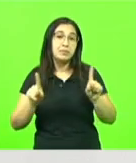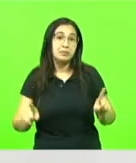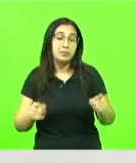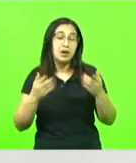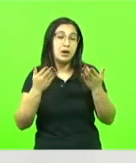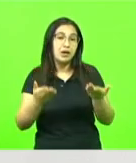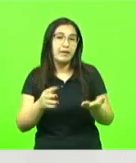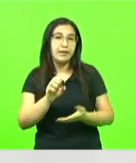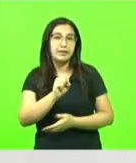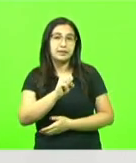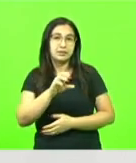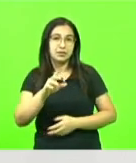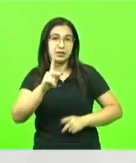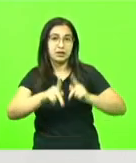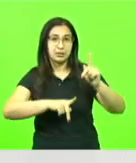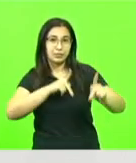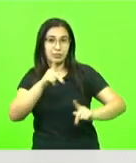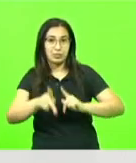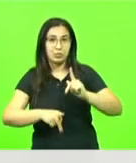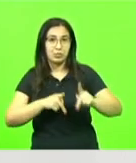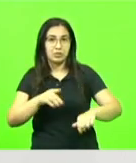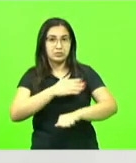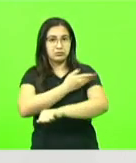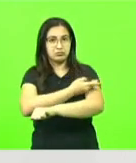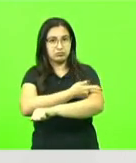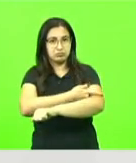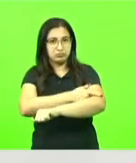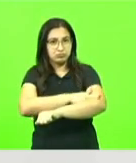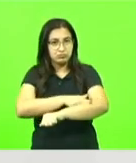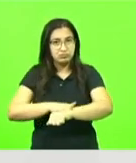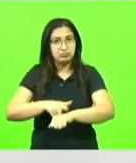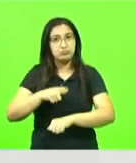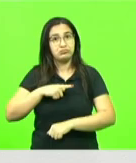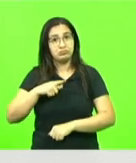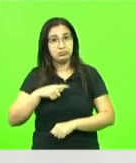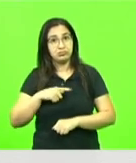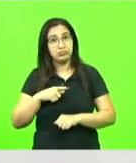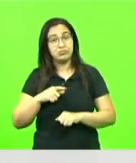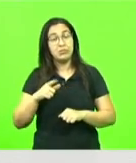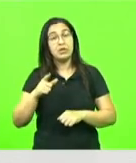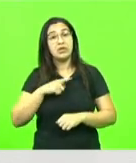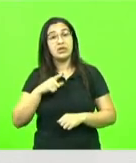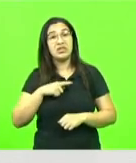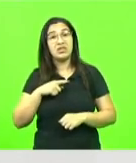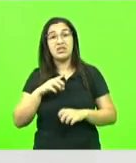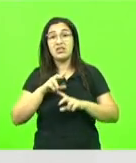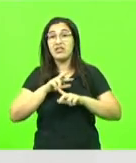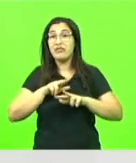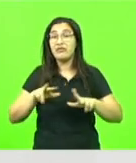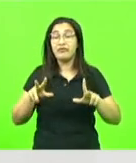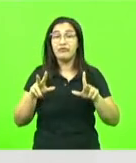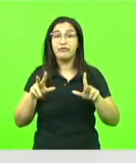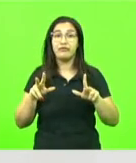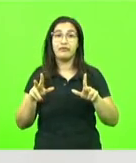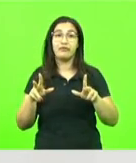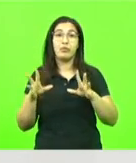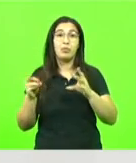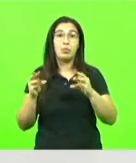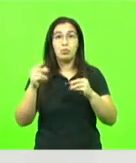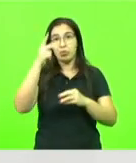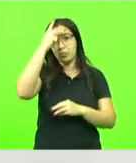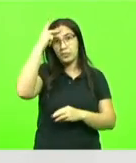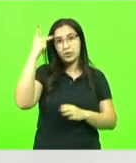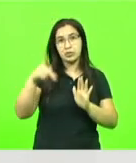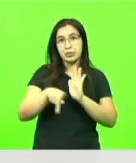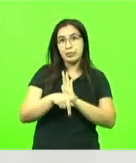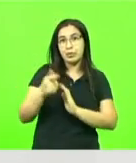catarinense se comporta. Estamos recebendo migrantes de todos os estados, graças ao bom Deus, nós estamos avançando